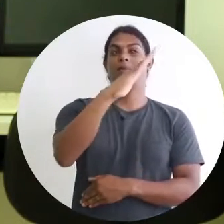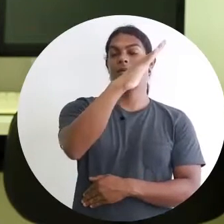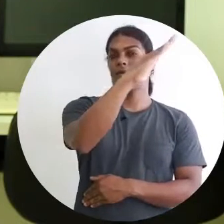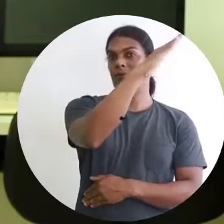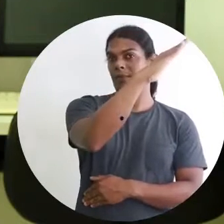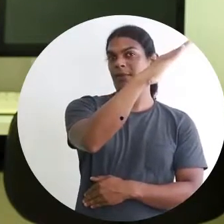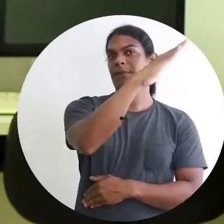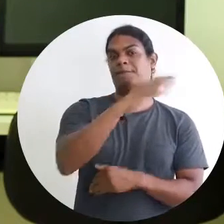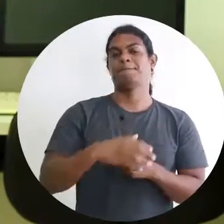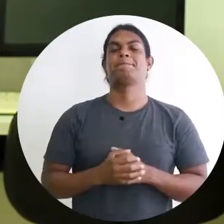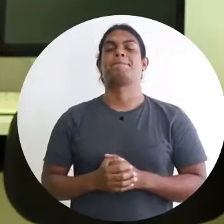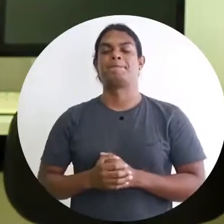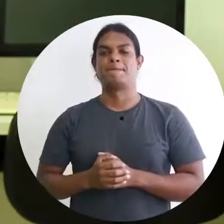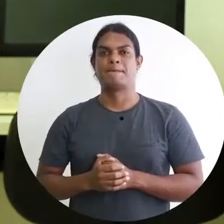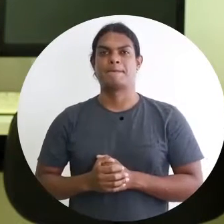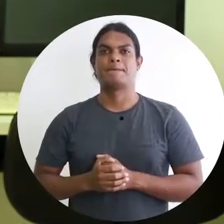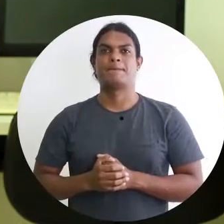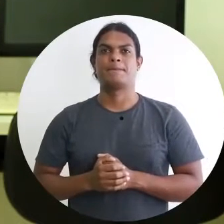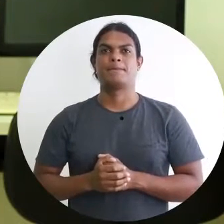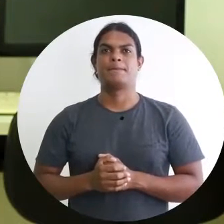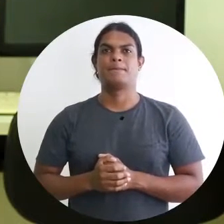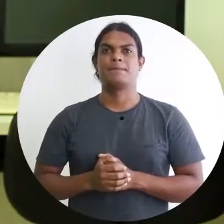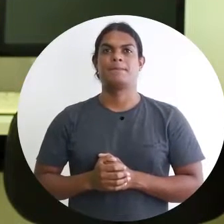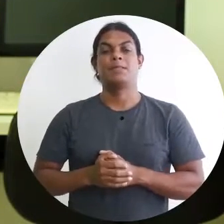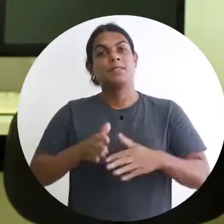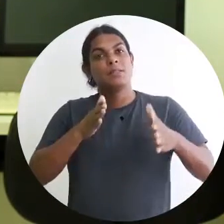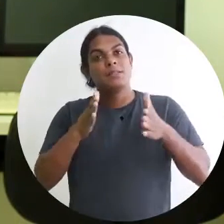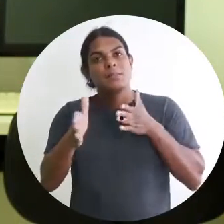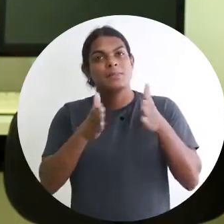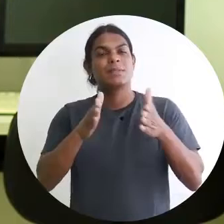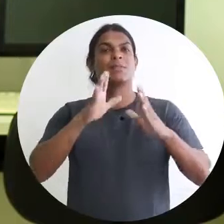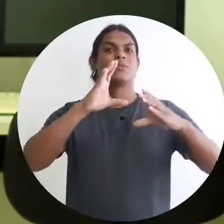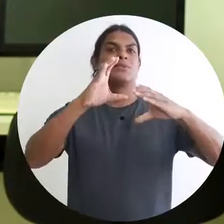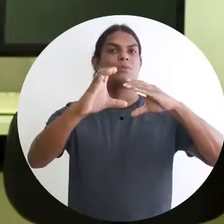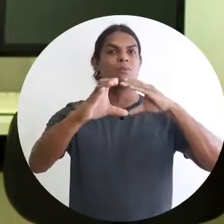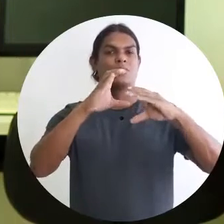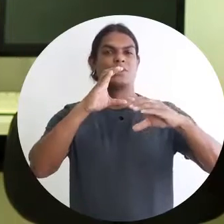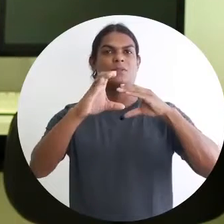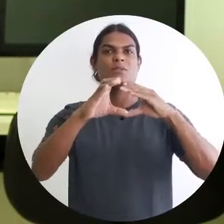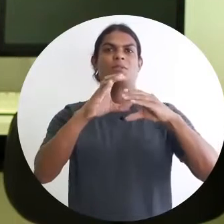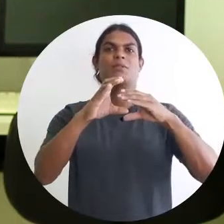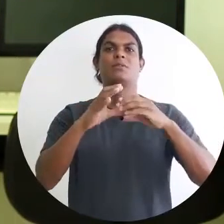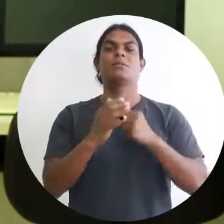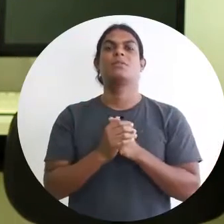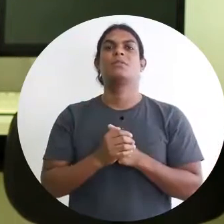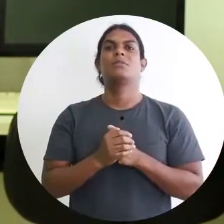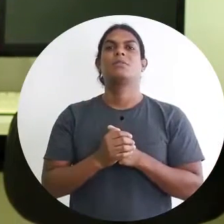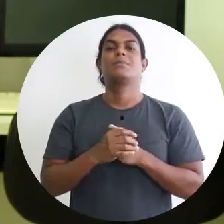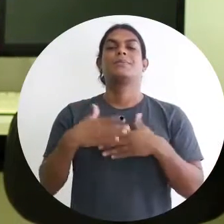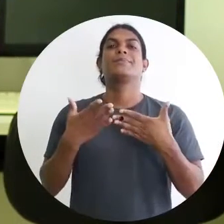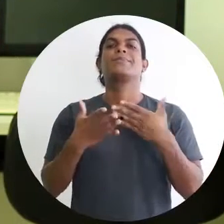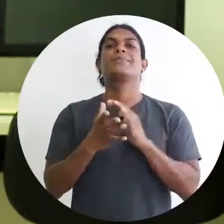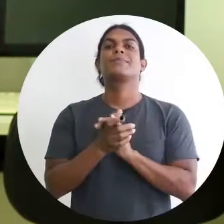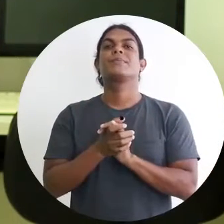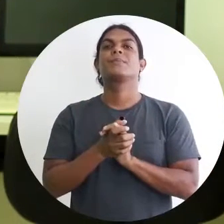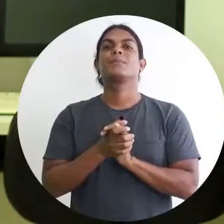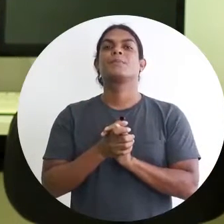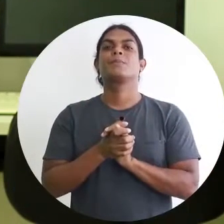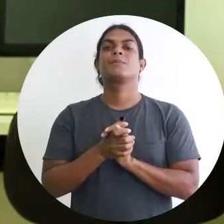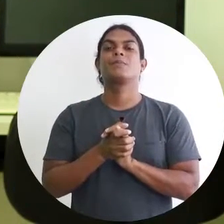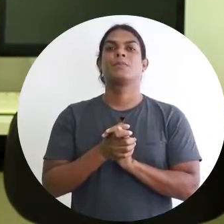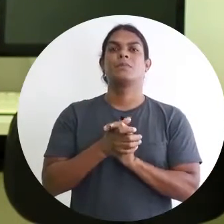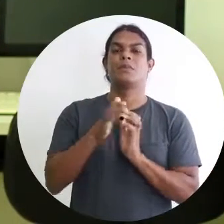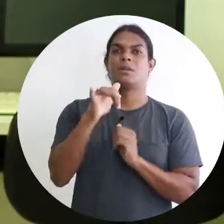acessibilidade estrutural. A acessibilidade comunicacional, ela trata do seguinte, vamos supor que uma pessoa com deficiência